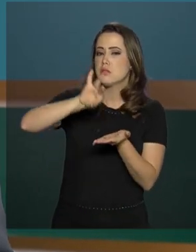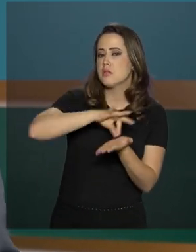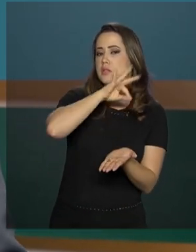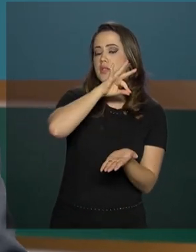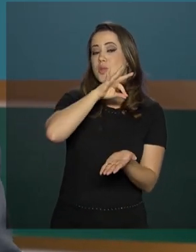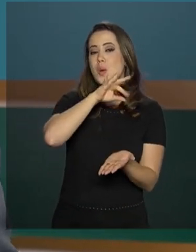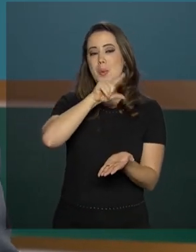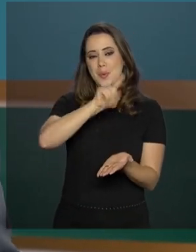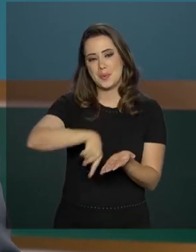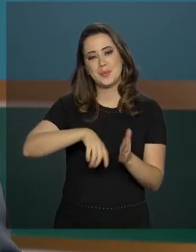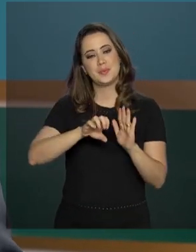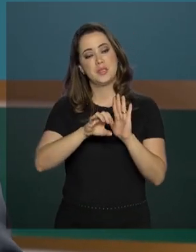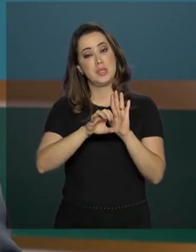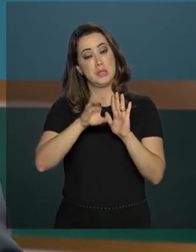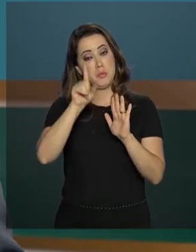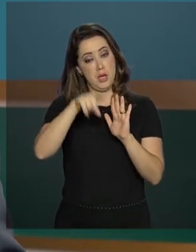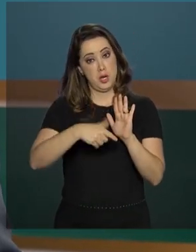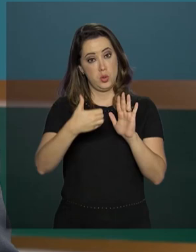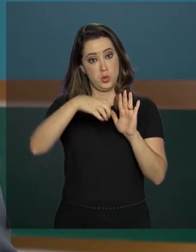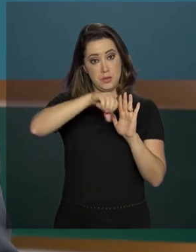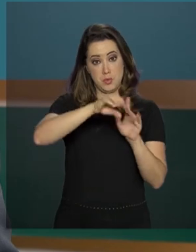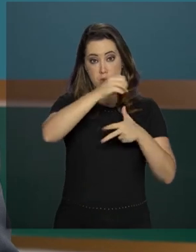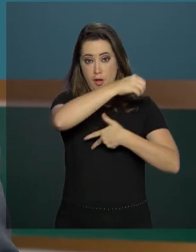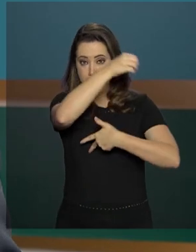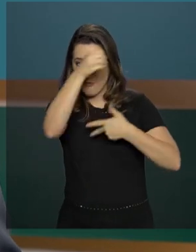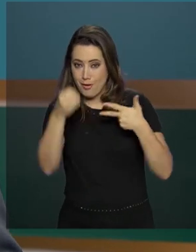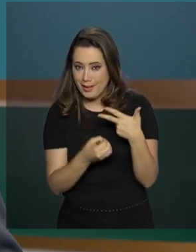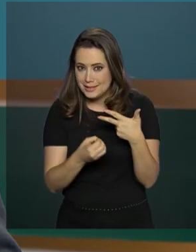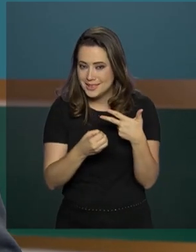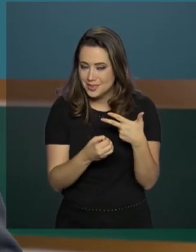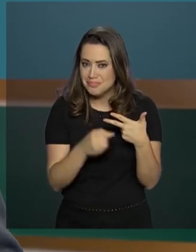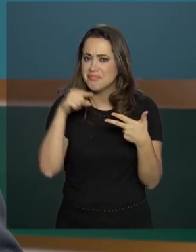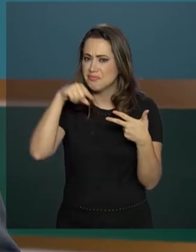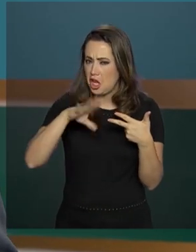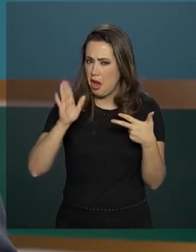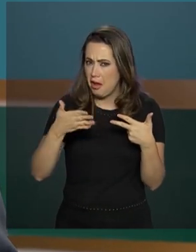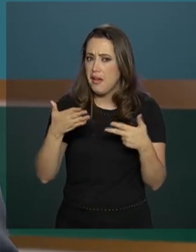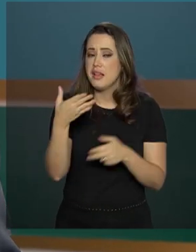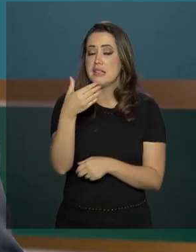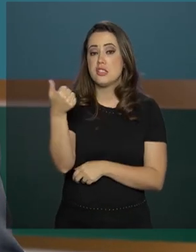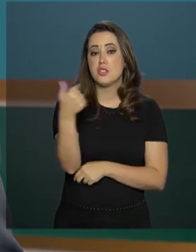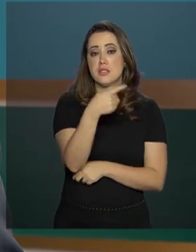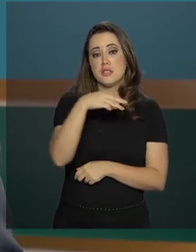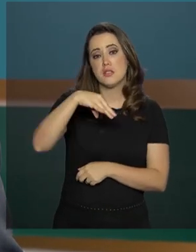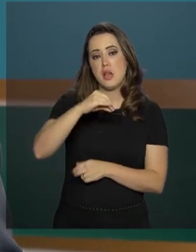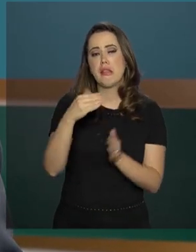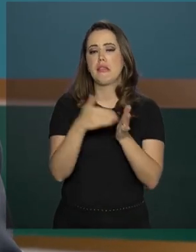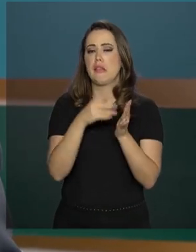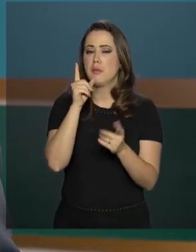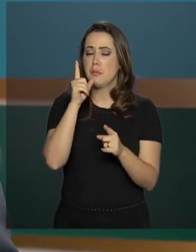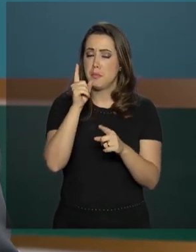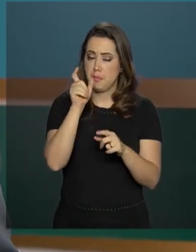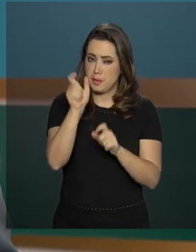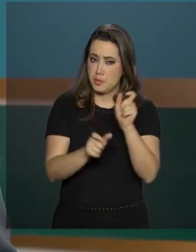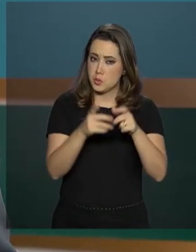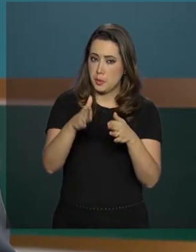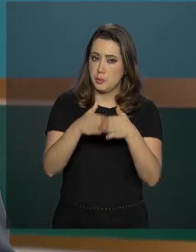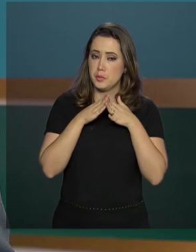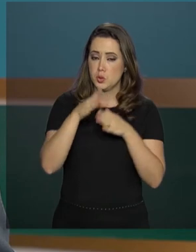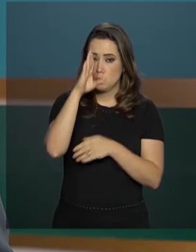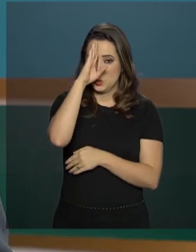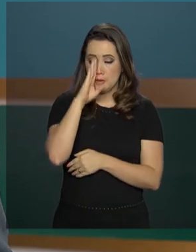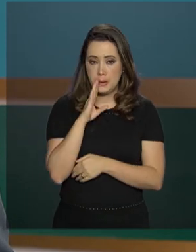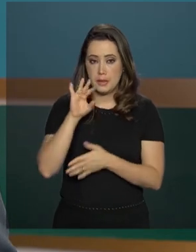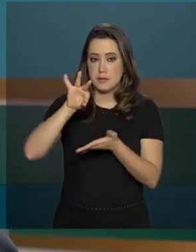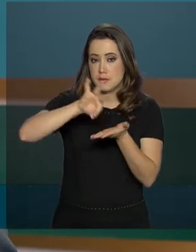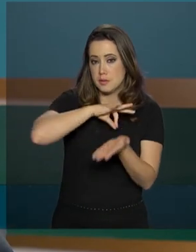as inscrições para a edição 2019 do Enem. O prazo vai até 17 de maio, até mesmo para quem solicitou a isenção da taxa de